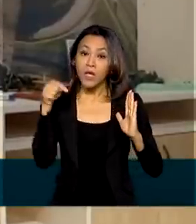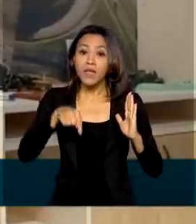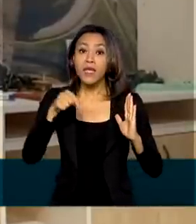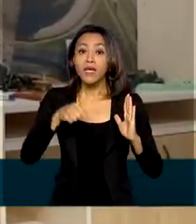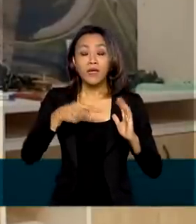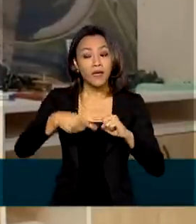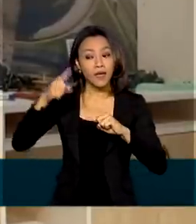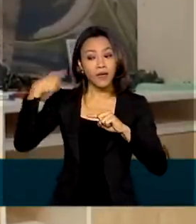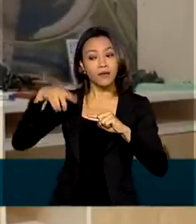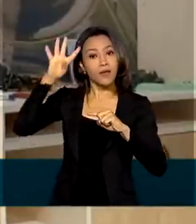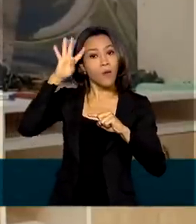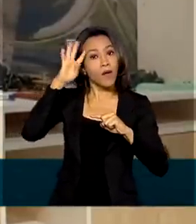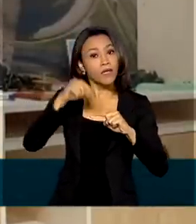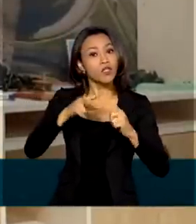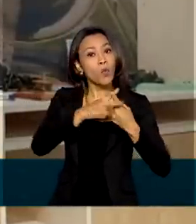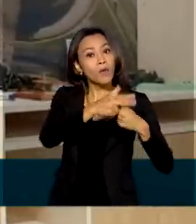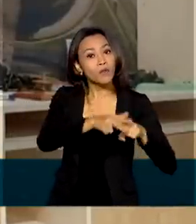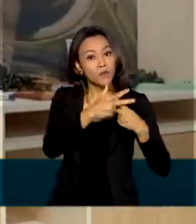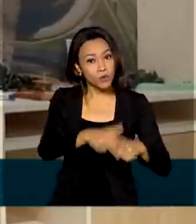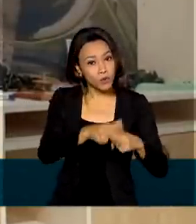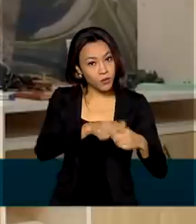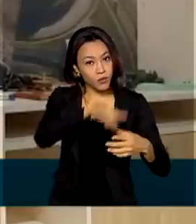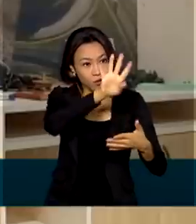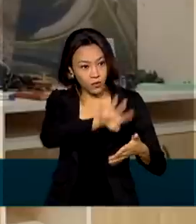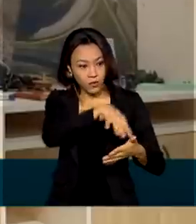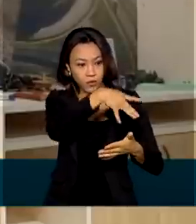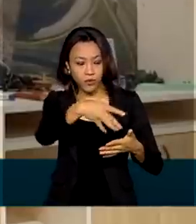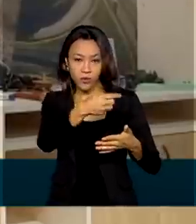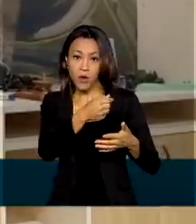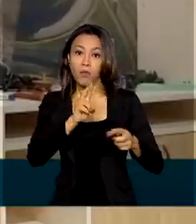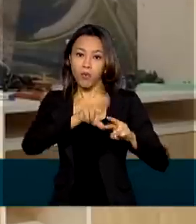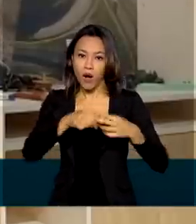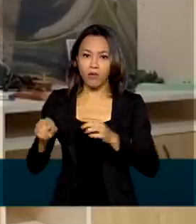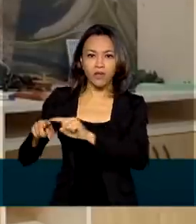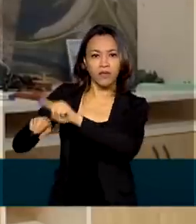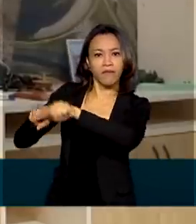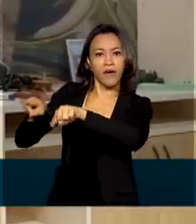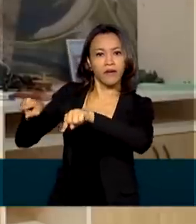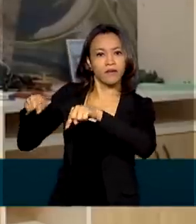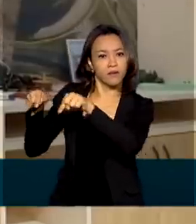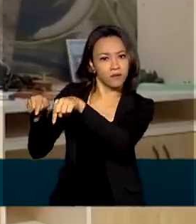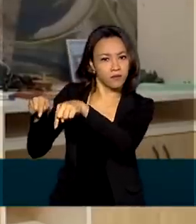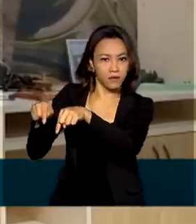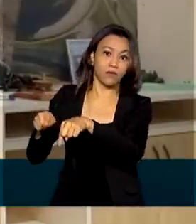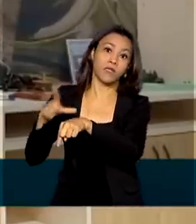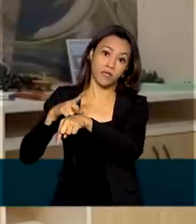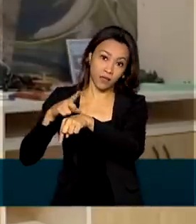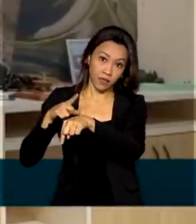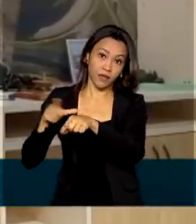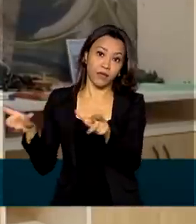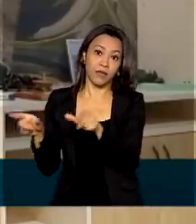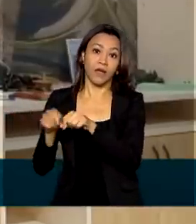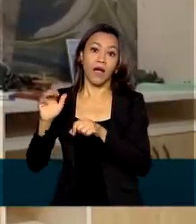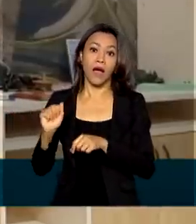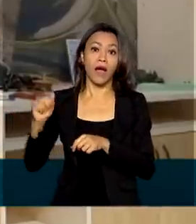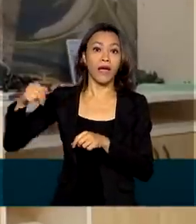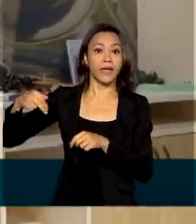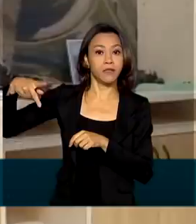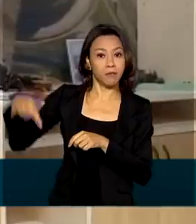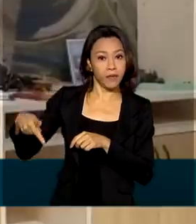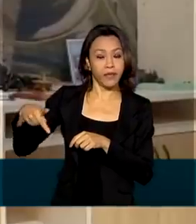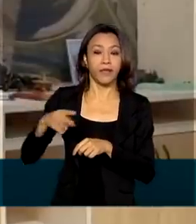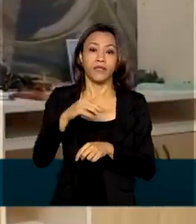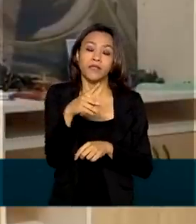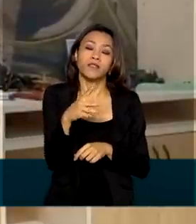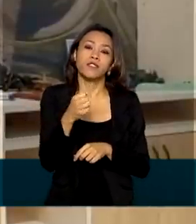foi um reajuste da tabela final de frete, considerando essa variação, esse acréscimo observado pela ANP de 16